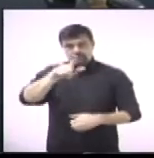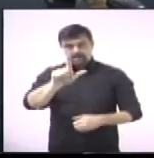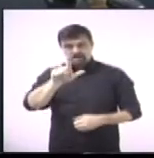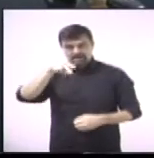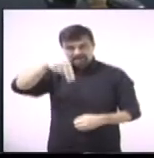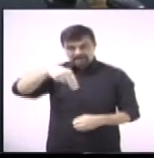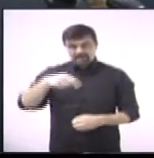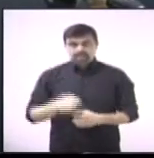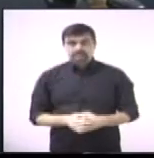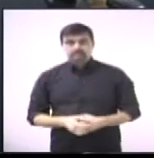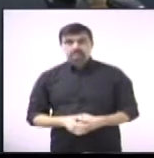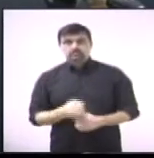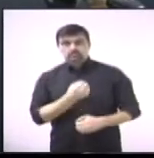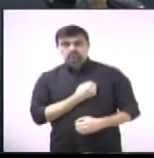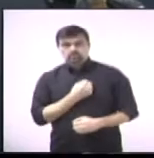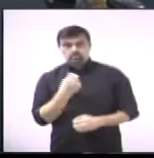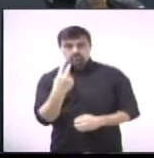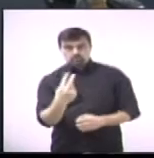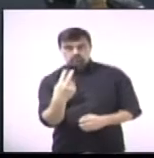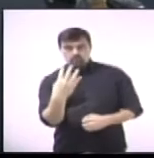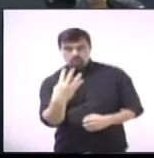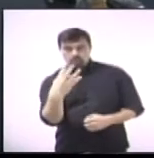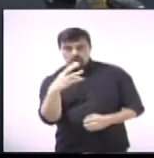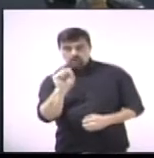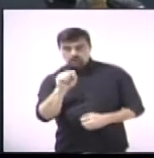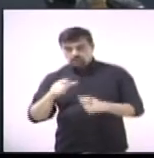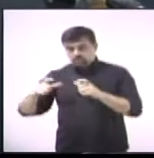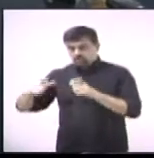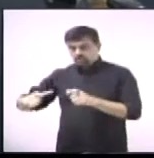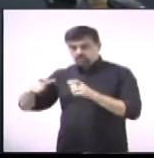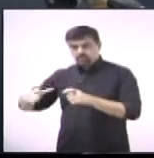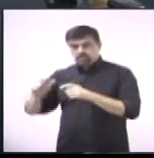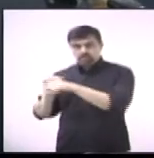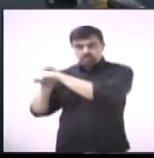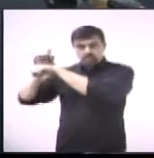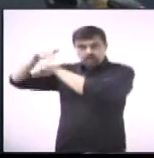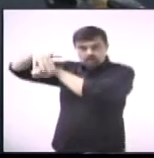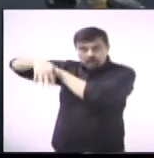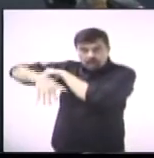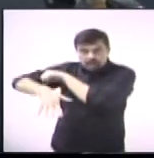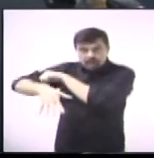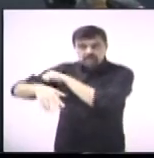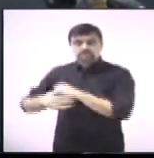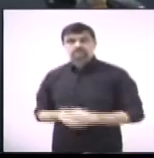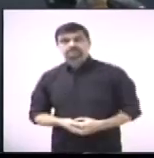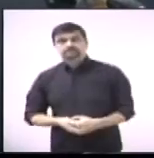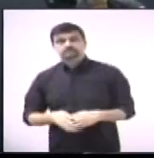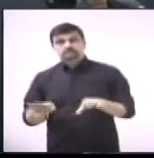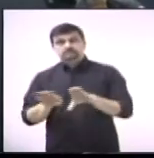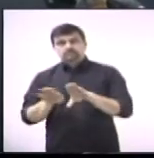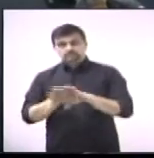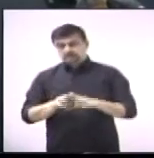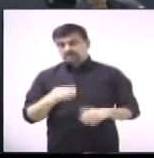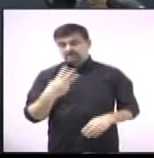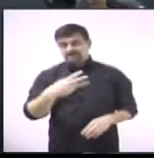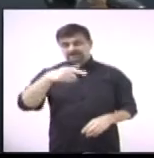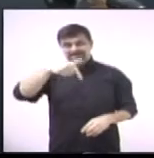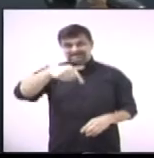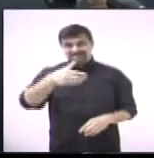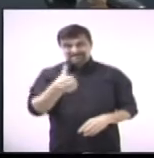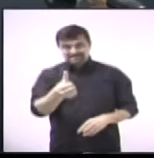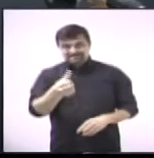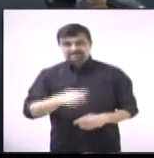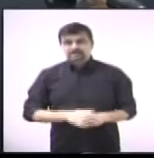248, localizada no bairro Parque da Represa. 376 do